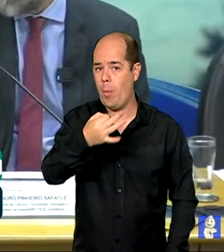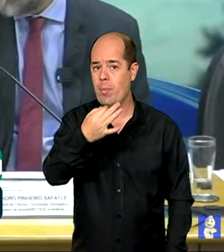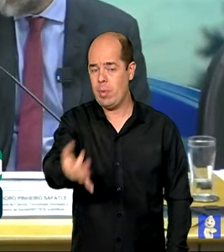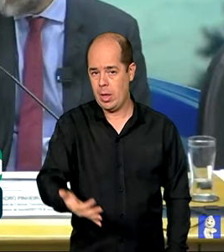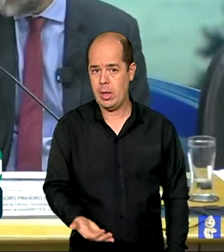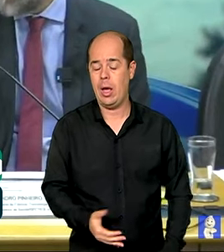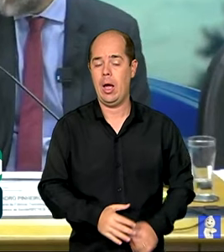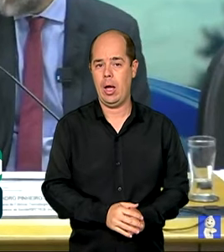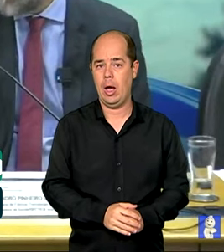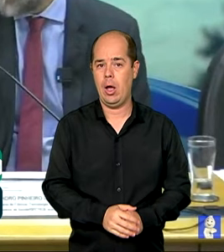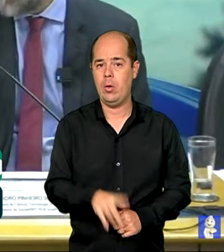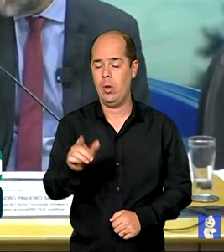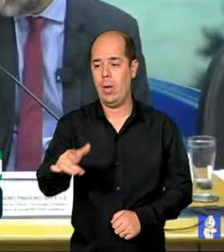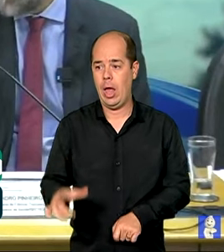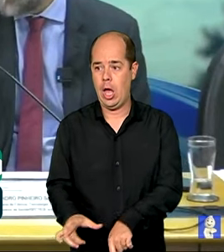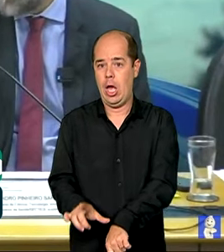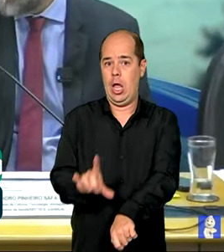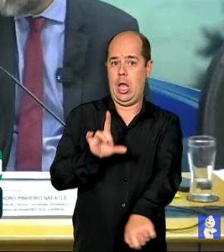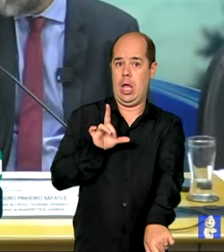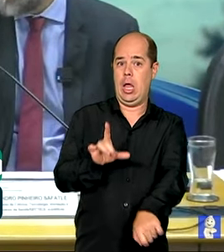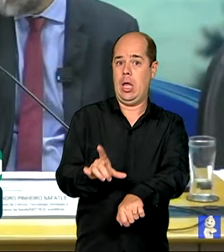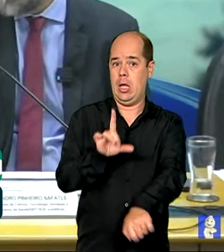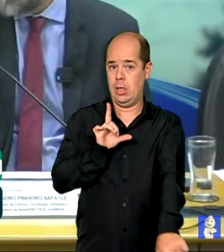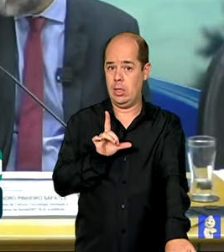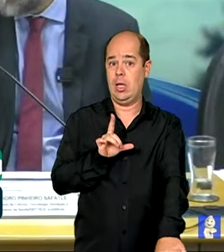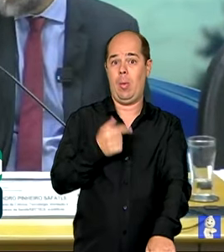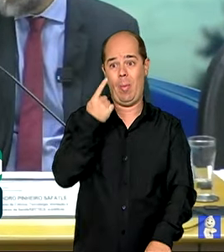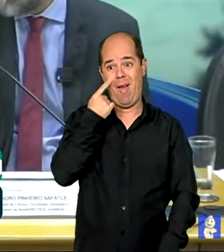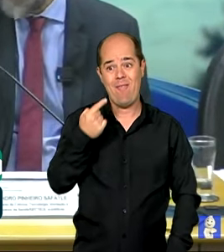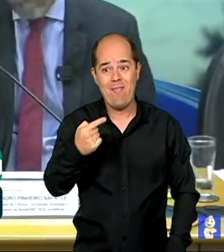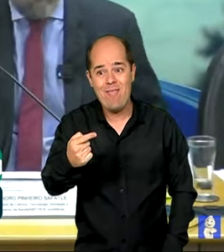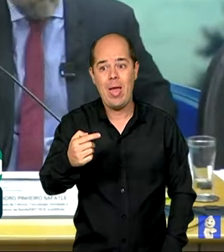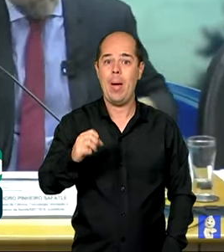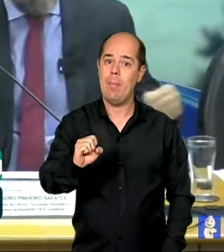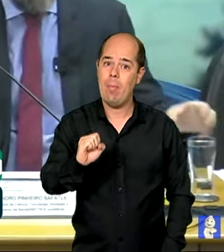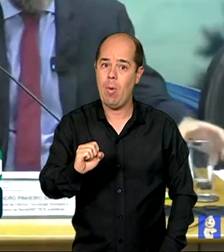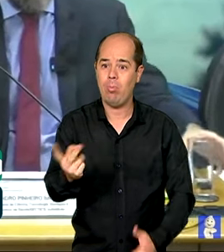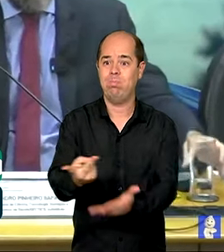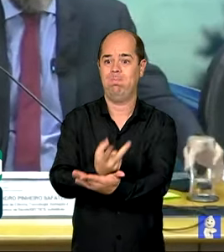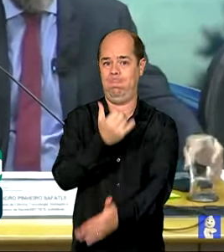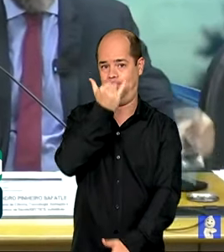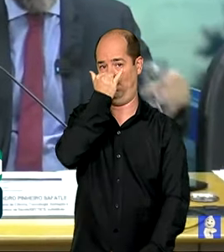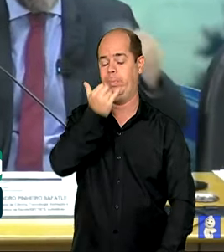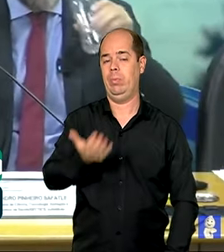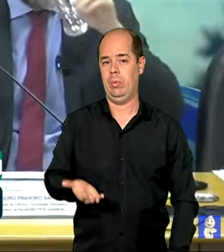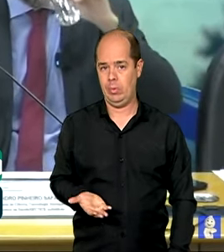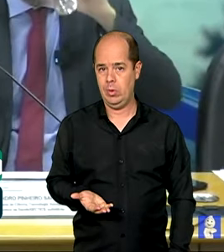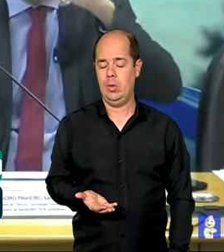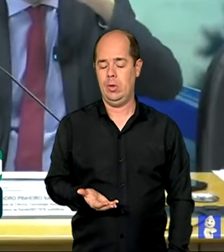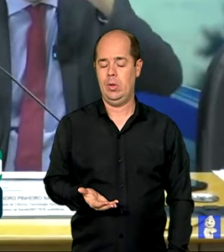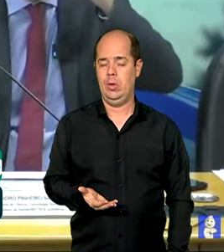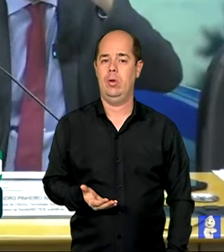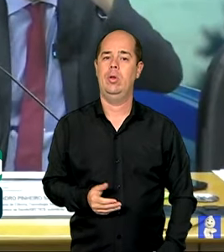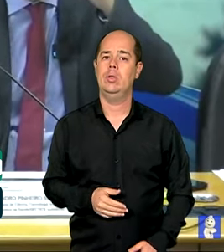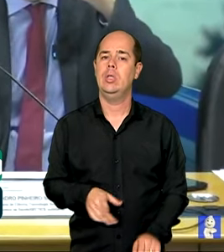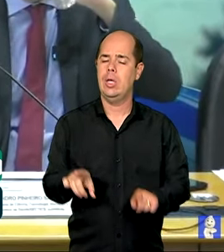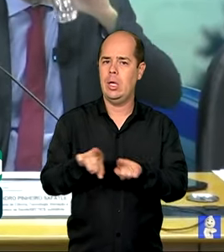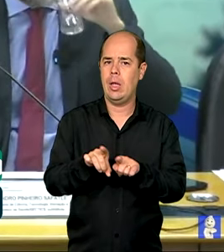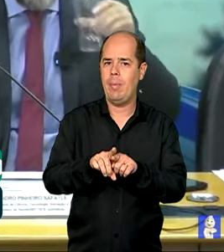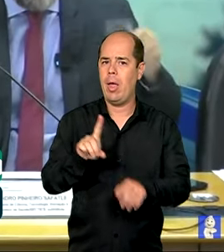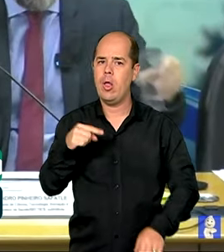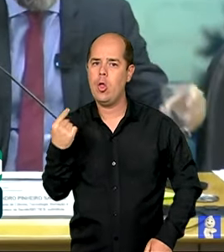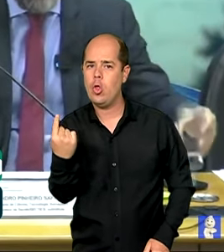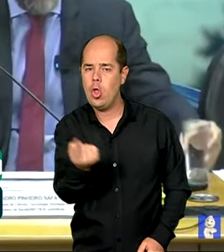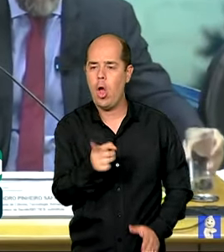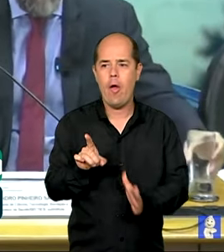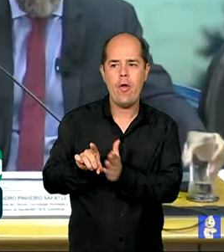por essa antecipação de um cenário adverso. Aí nós vamos estar trabalhando as condições também em